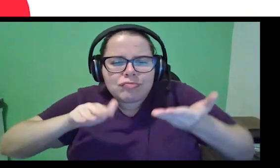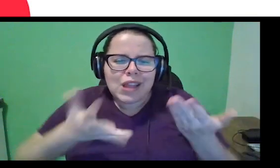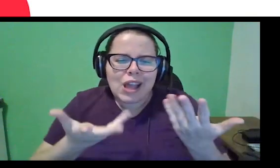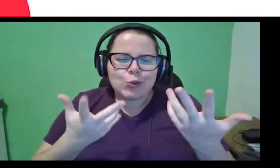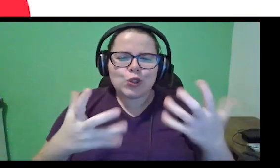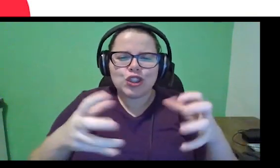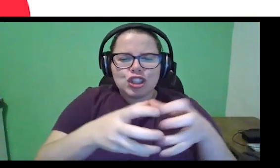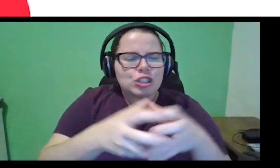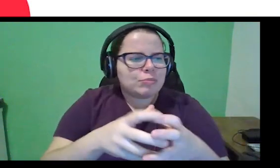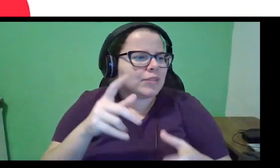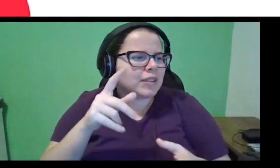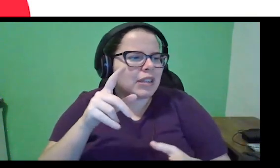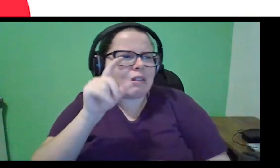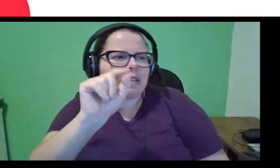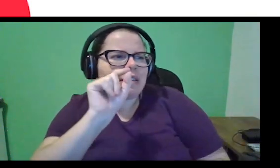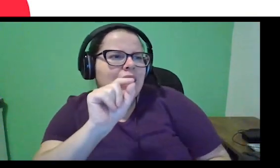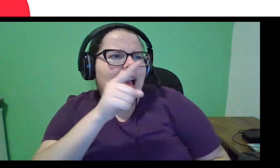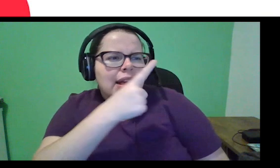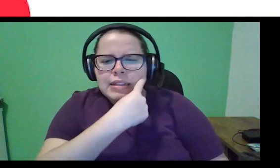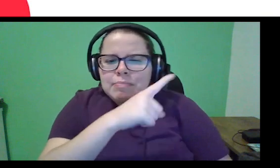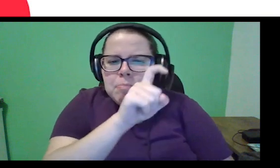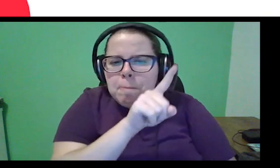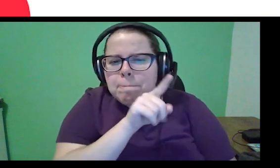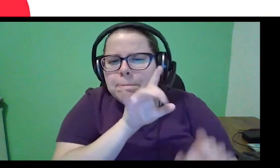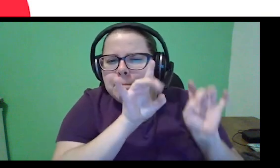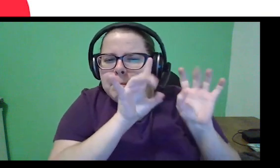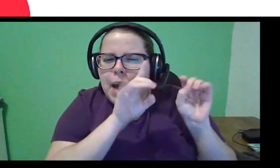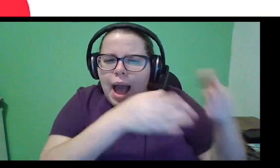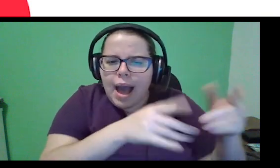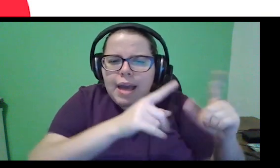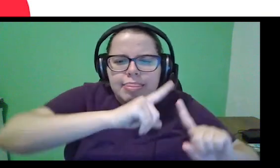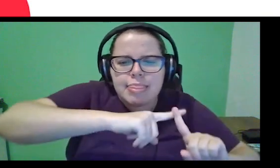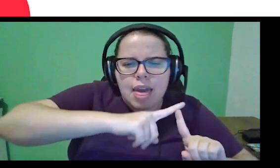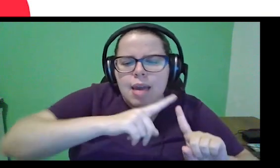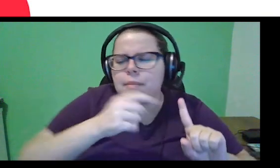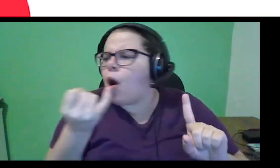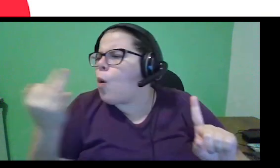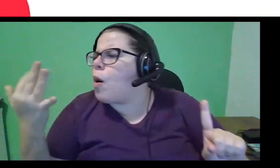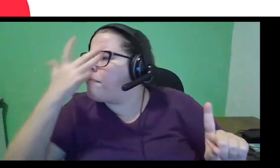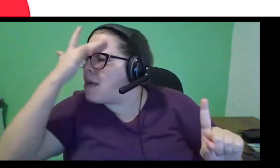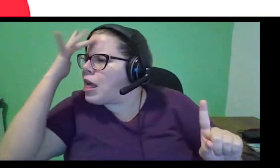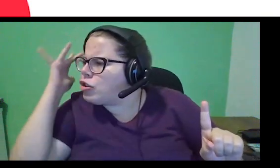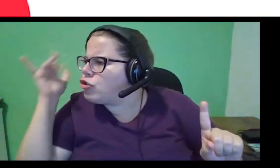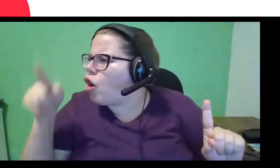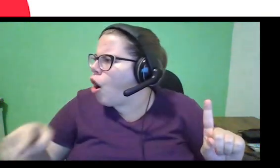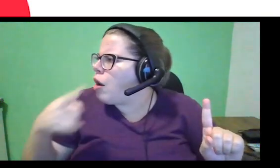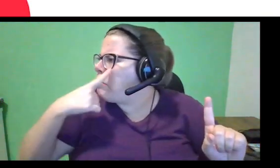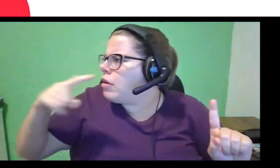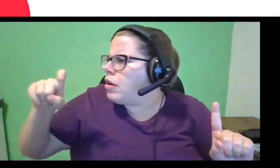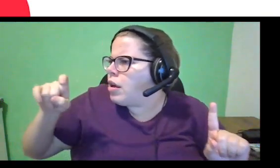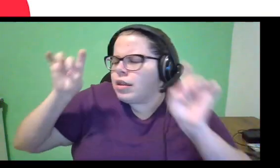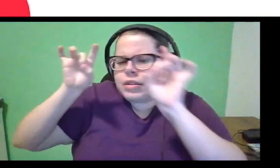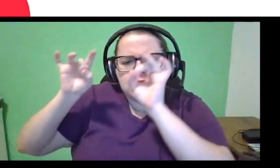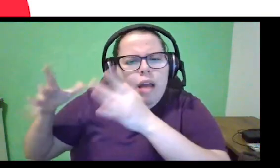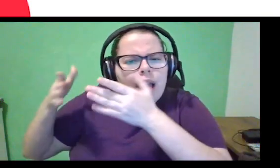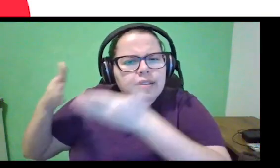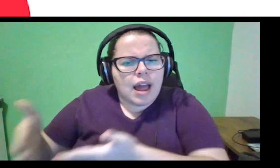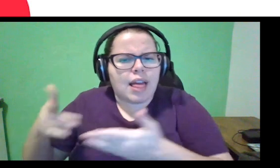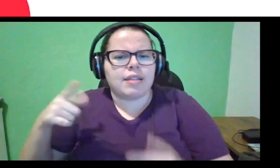quem que é o especialista em um determinado tema, quantas pessoas nós temos para cada uma das